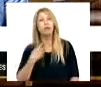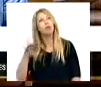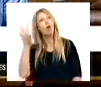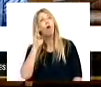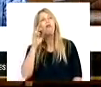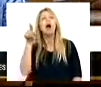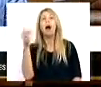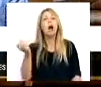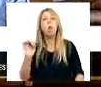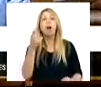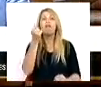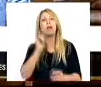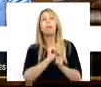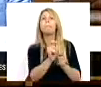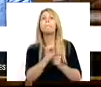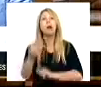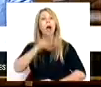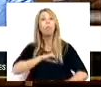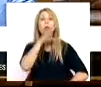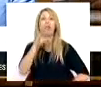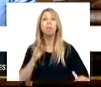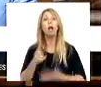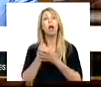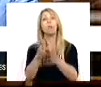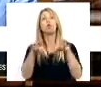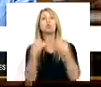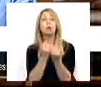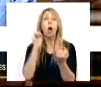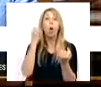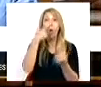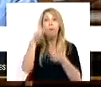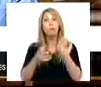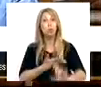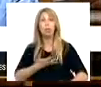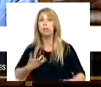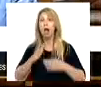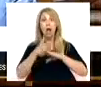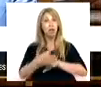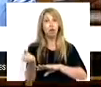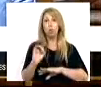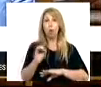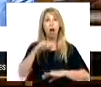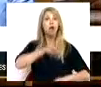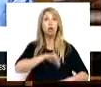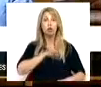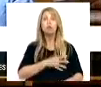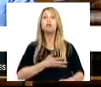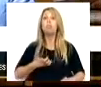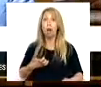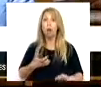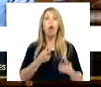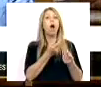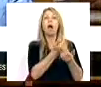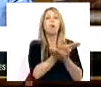para os apoios sociais ou para o meio milhão de pessoas desempregadas que não têm acesso ao subsídio de desemprego, mas que já têm dinheiro